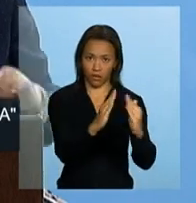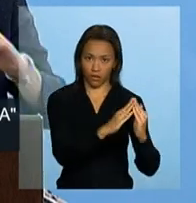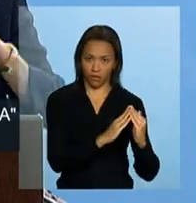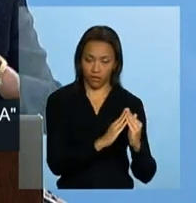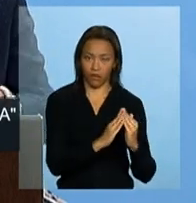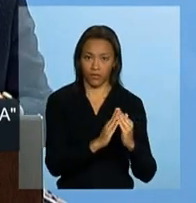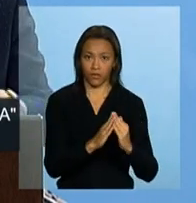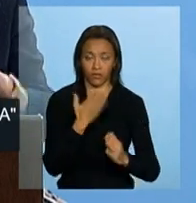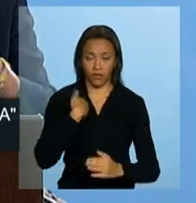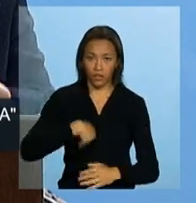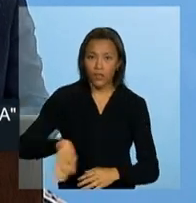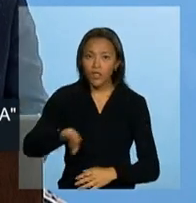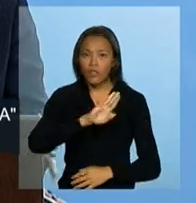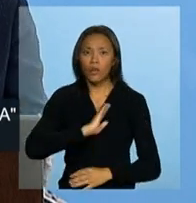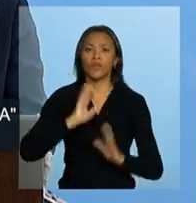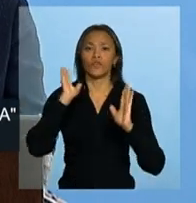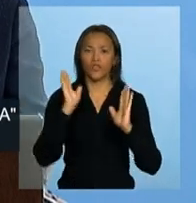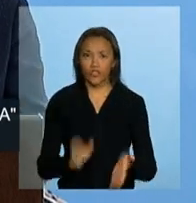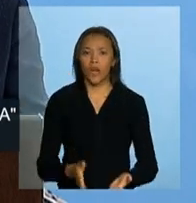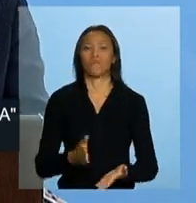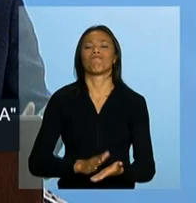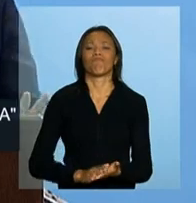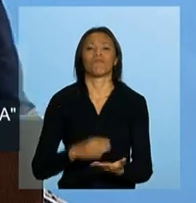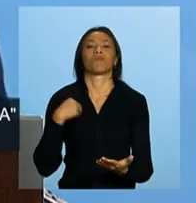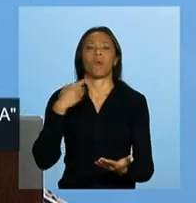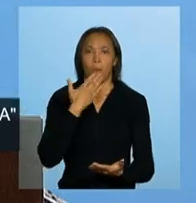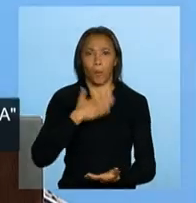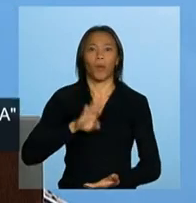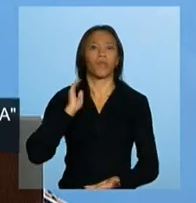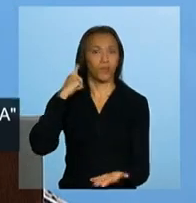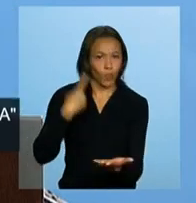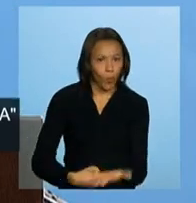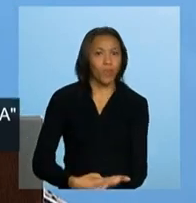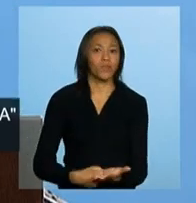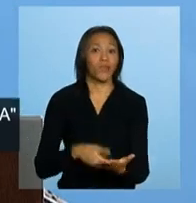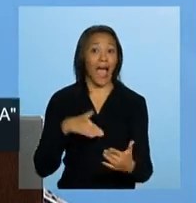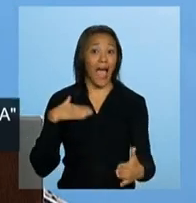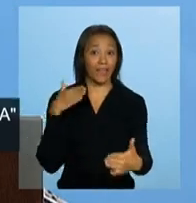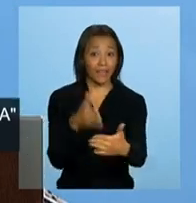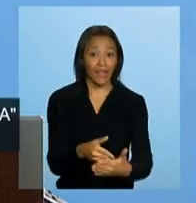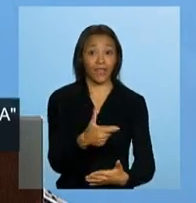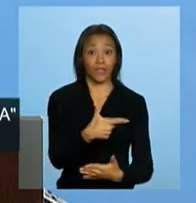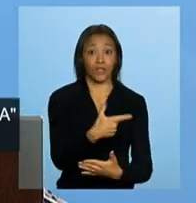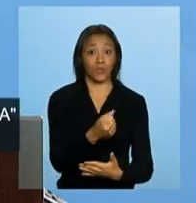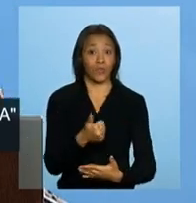que nós nos comprometemos a contratar até 2014,